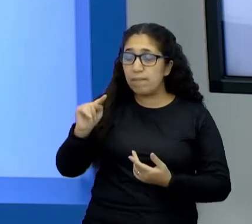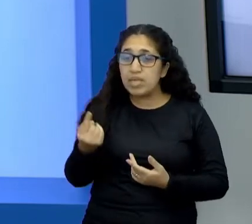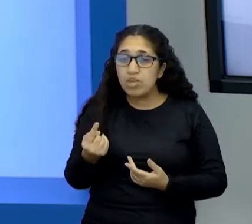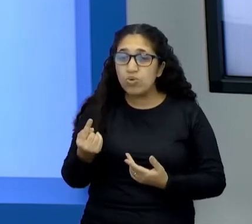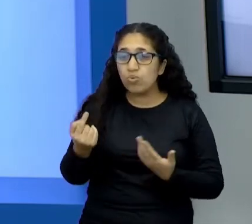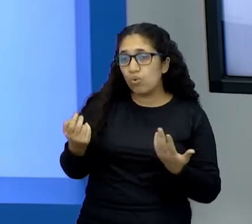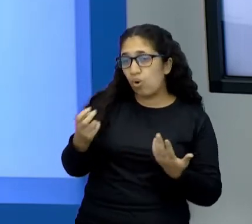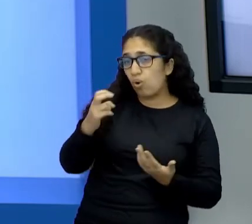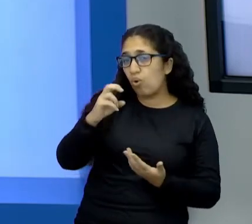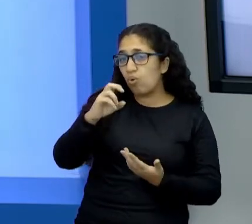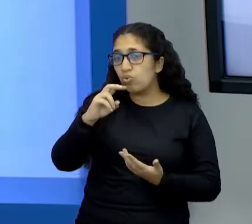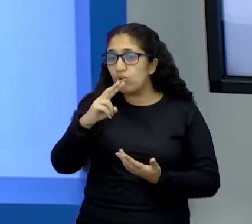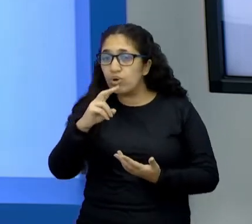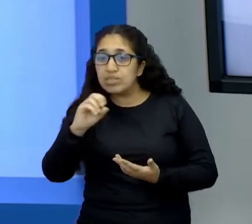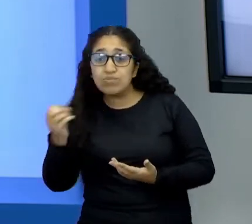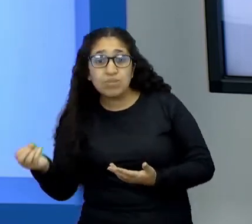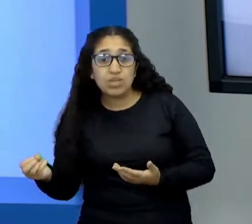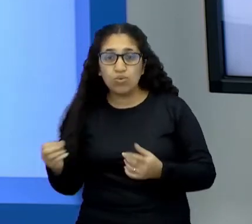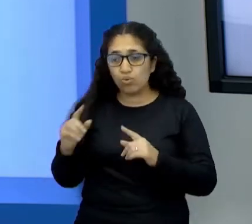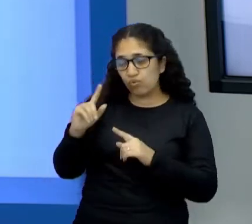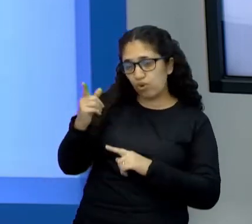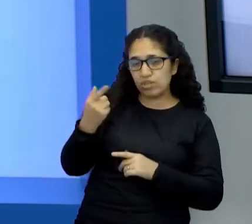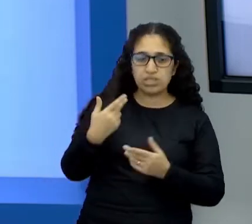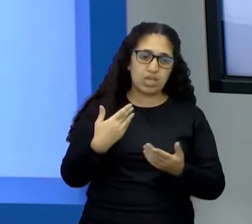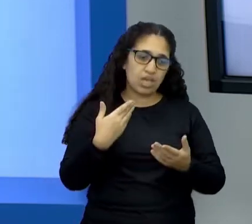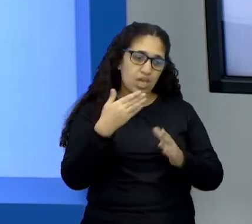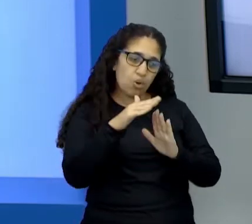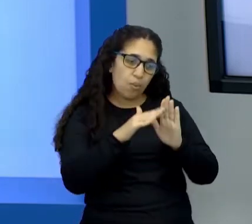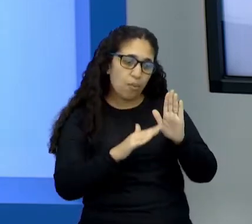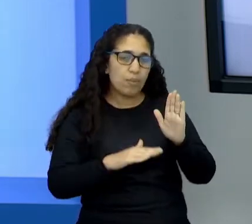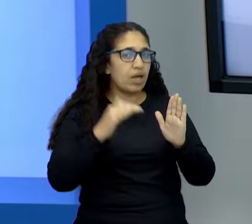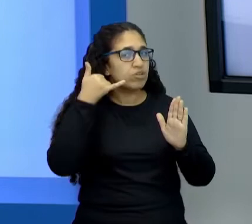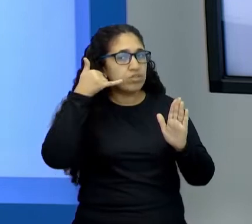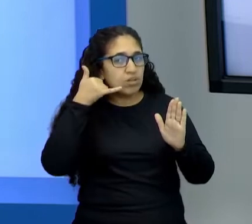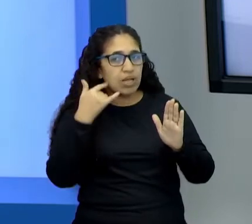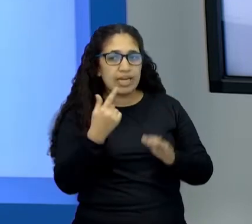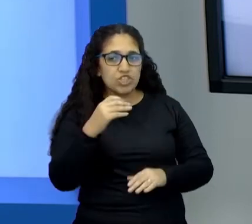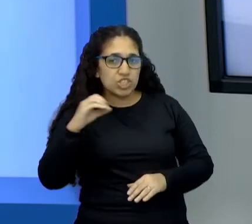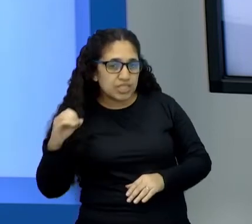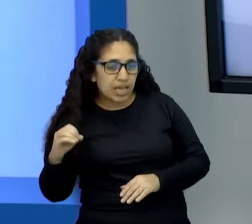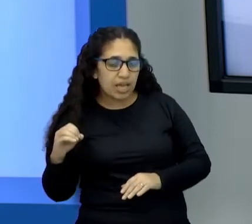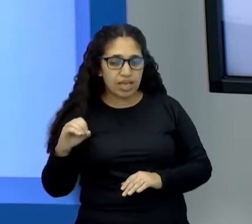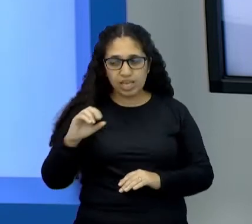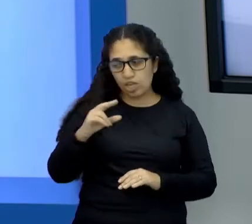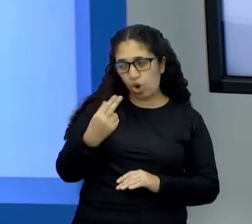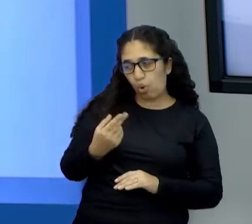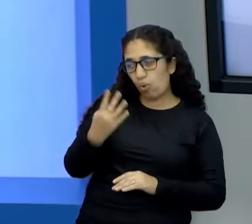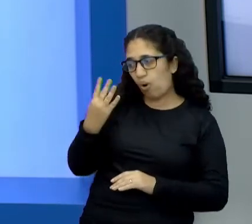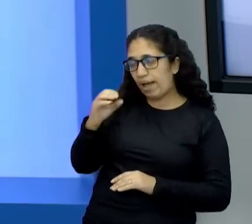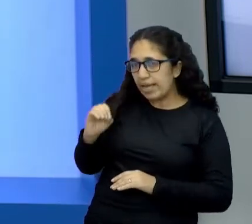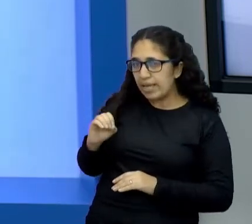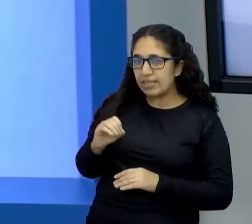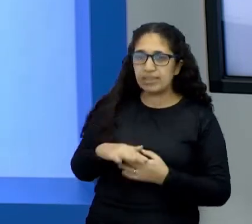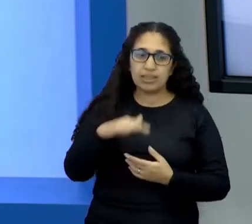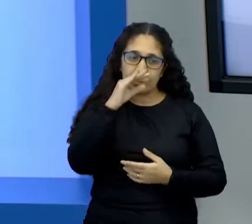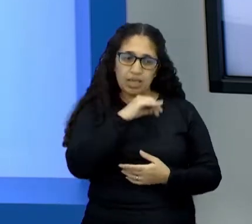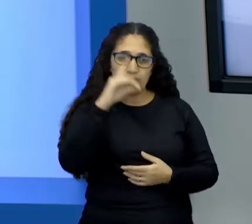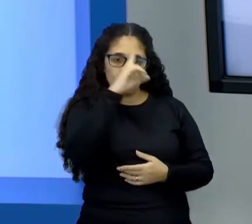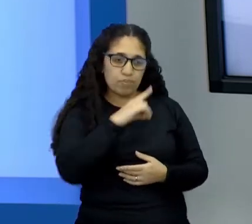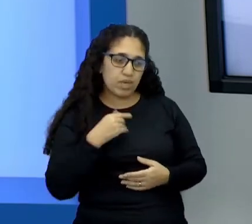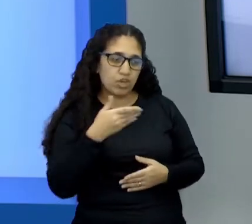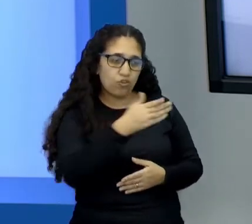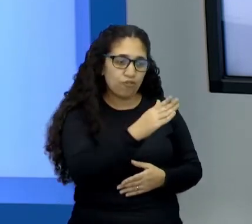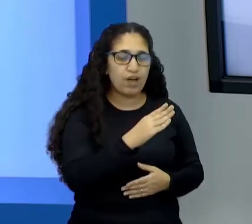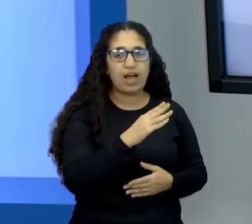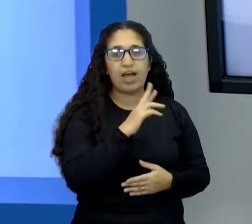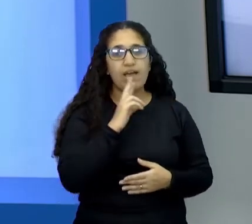pode comprar um mais barato? É você ter um plano de celular de R$100, você pode ter um plano de R$40, né? Você vai comer todo final de semana fora? A sabe que é